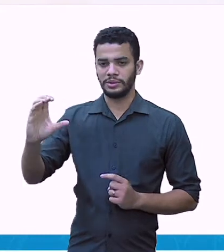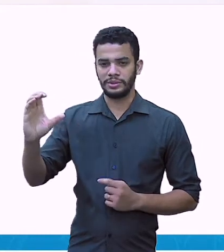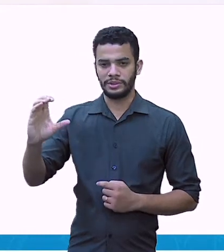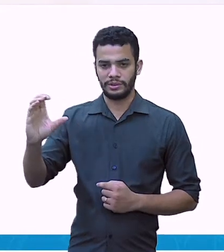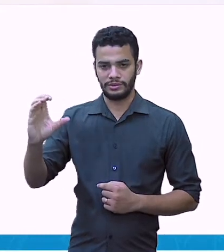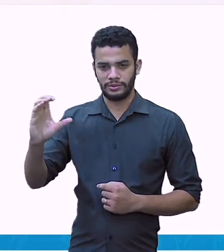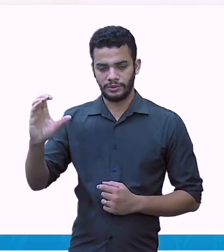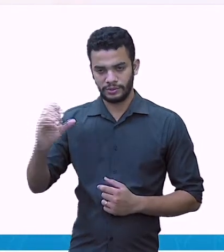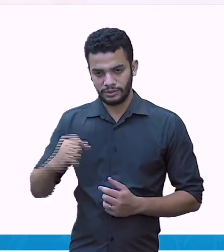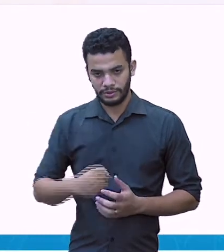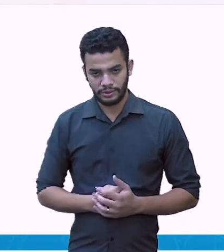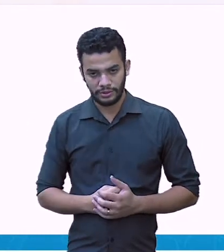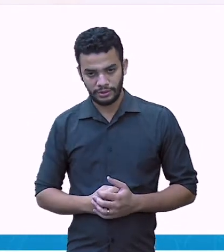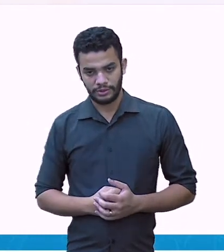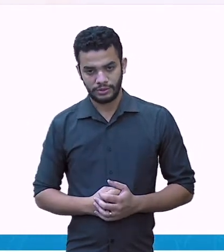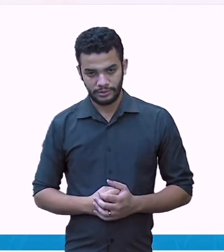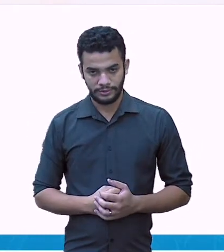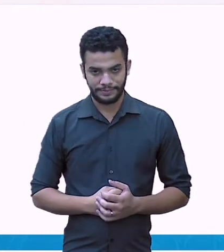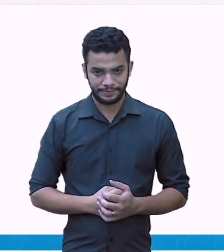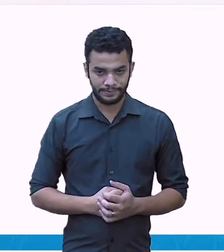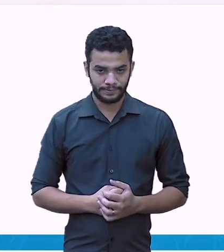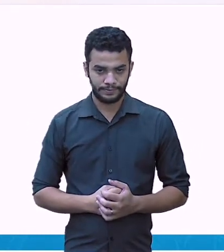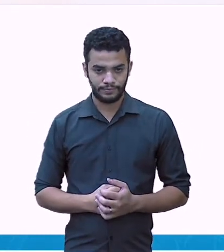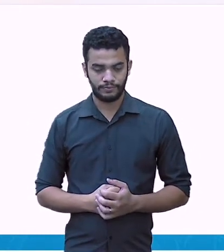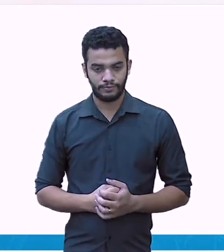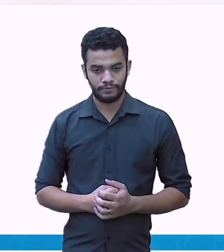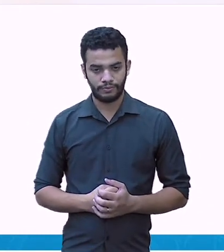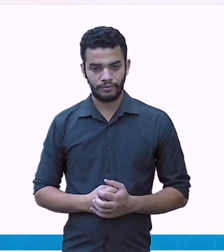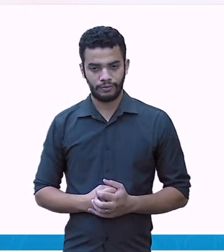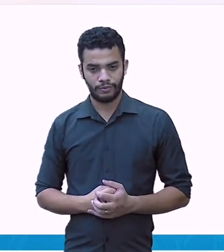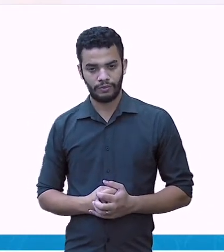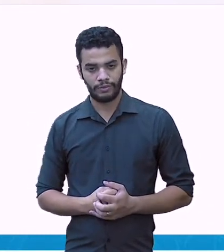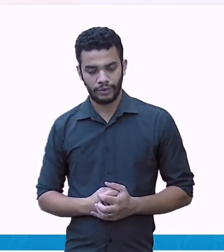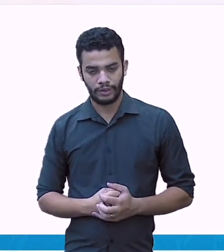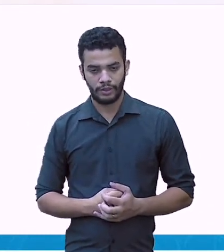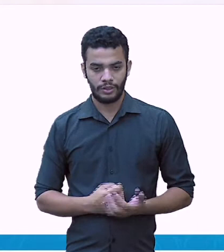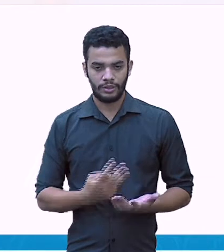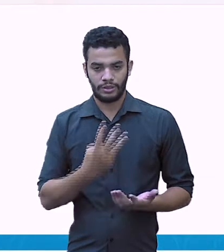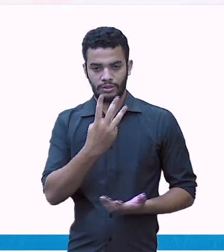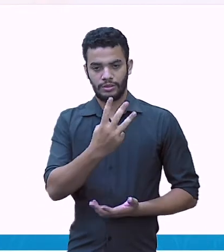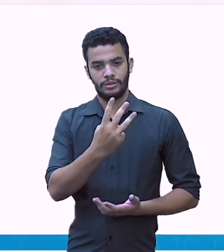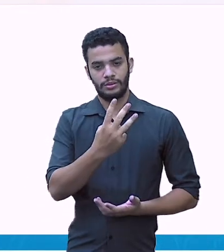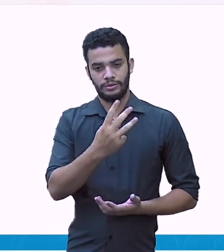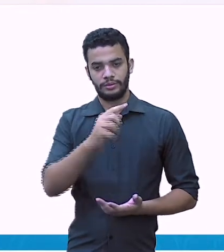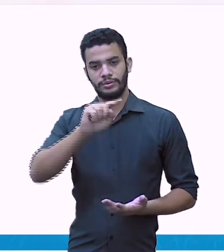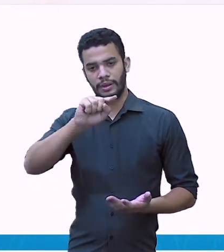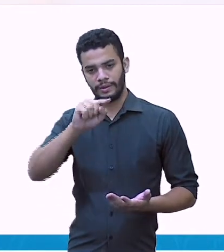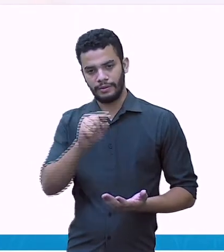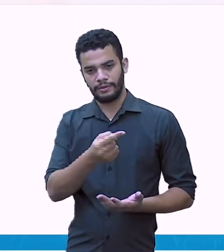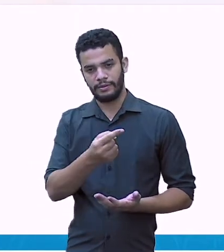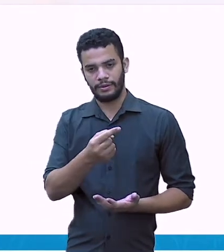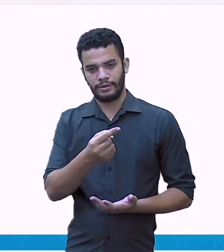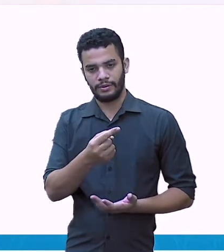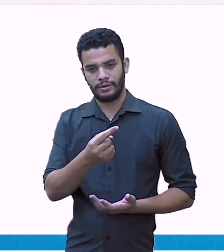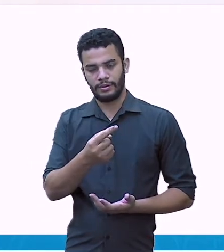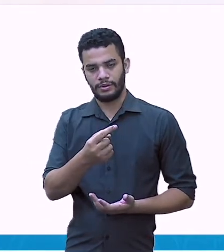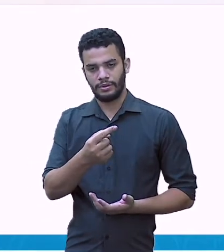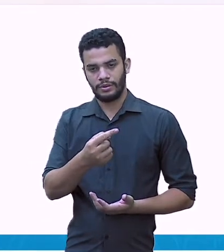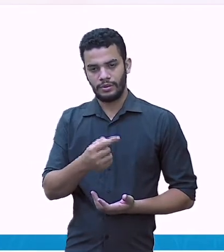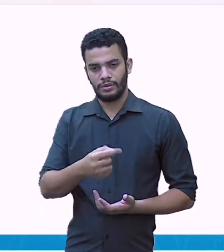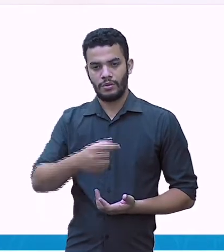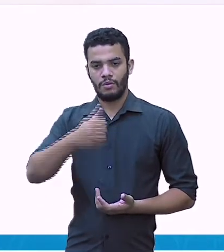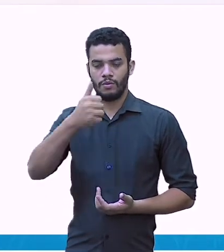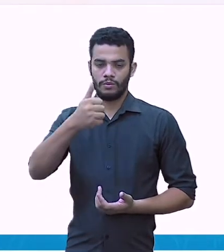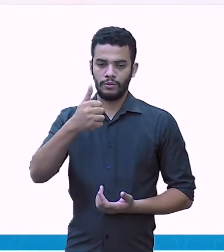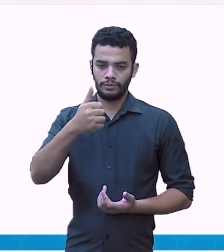representar aqui, olha, parte inteira. 3. Agora, o eu tenho aqui? 1